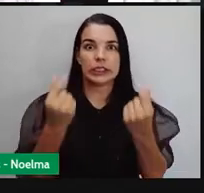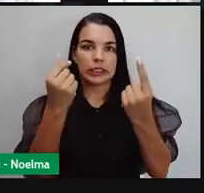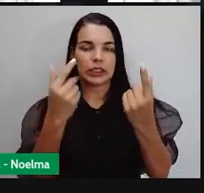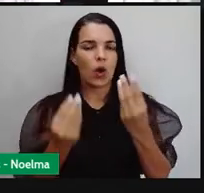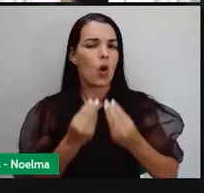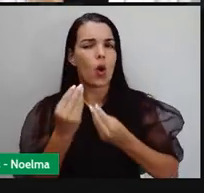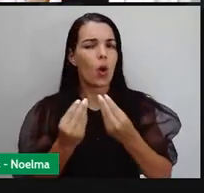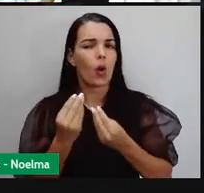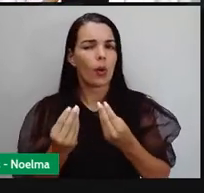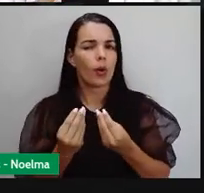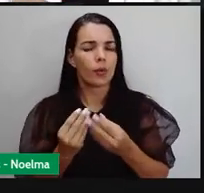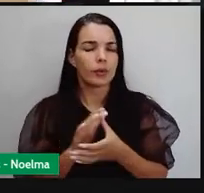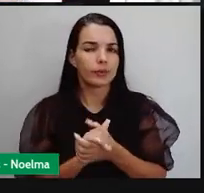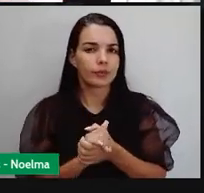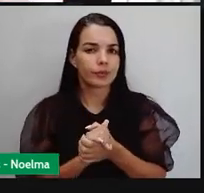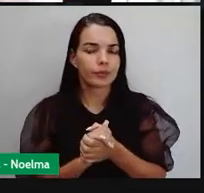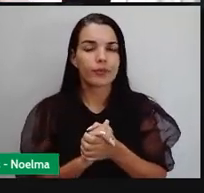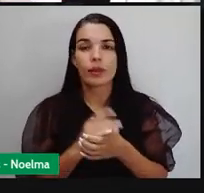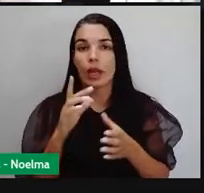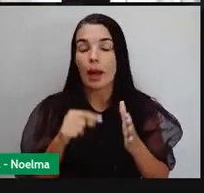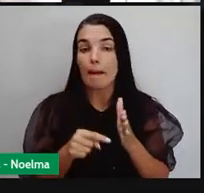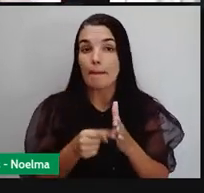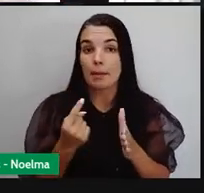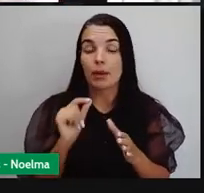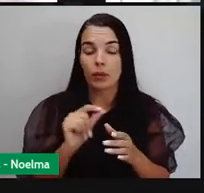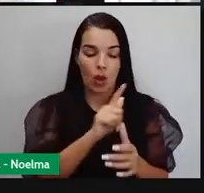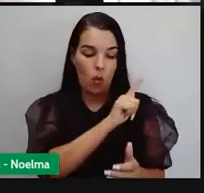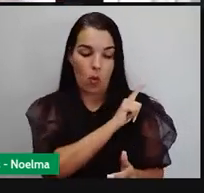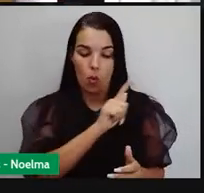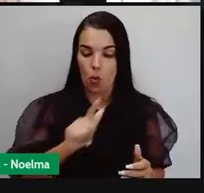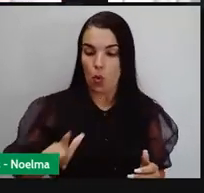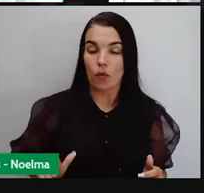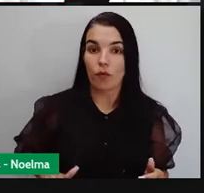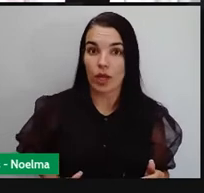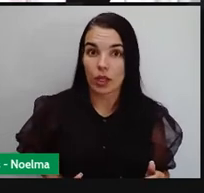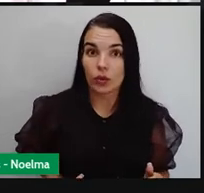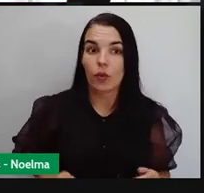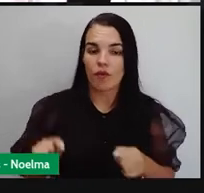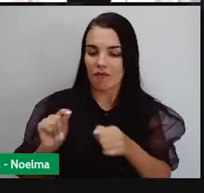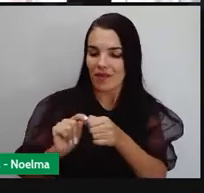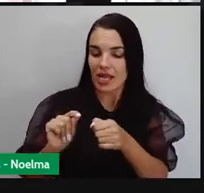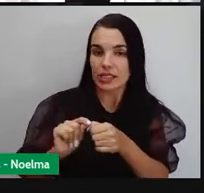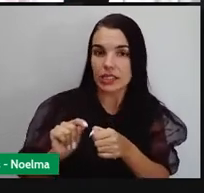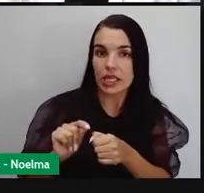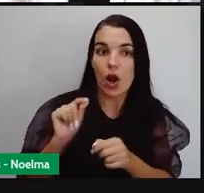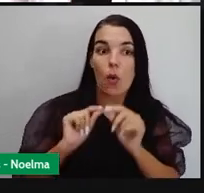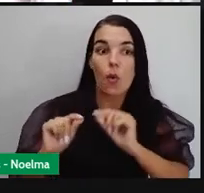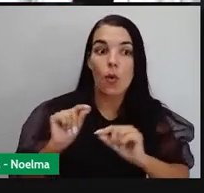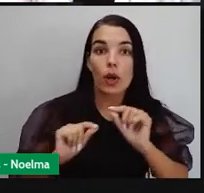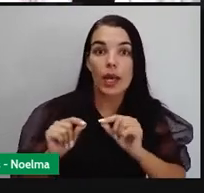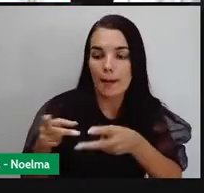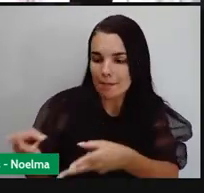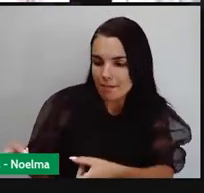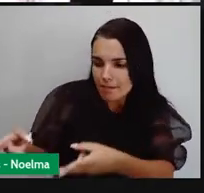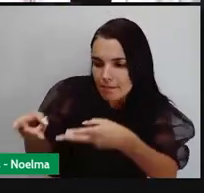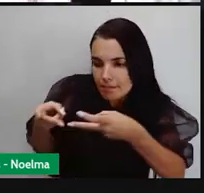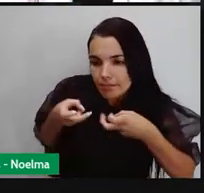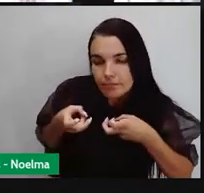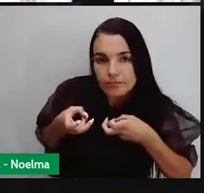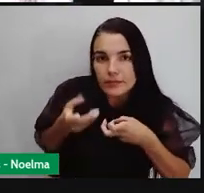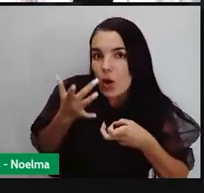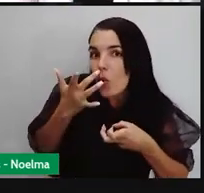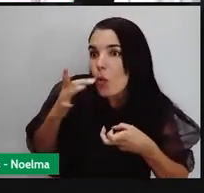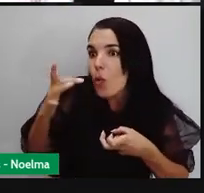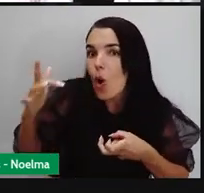isso? Primeira coisa, o governo, ele deveria agir no sentido de atrair o